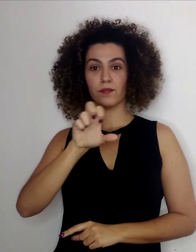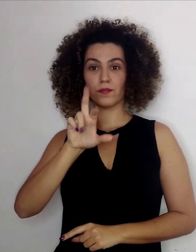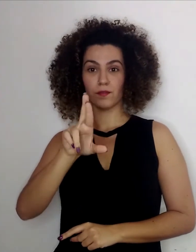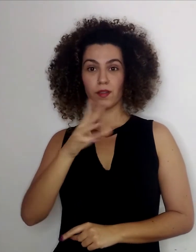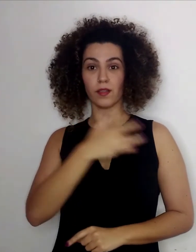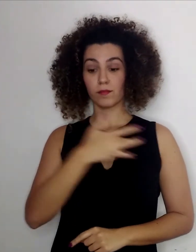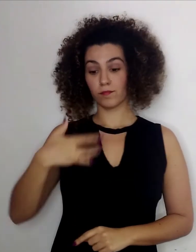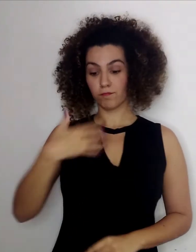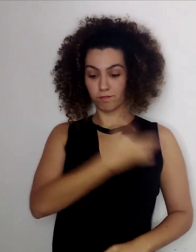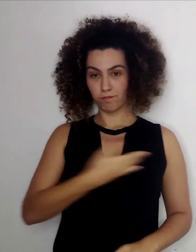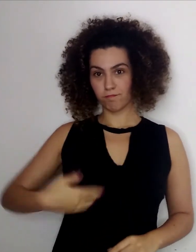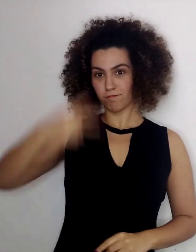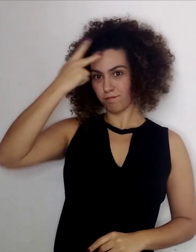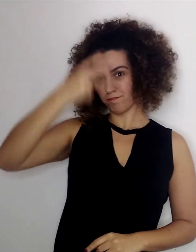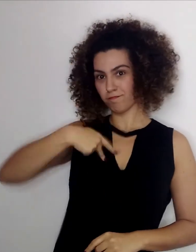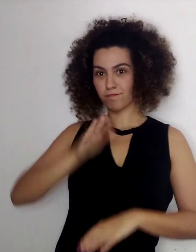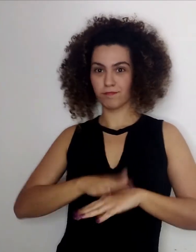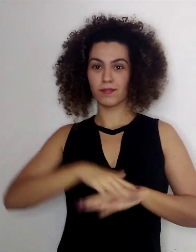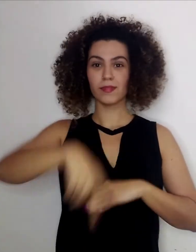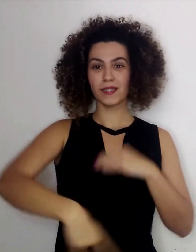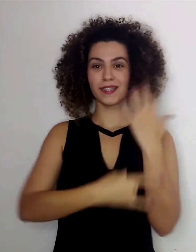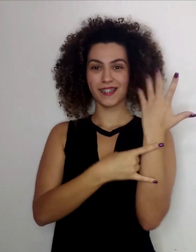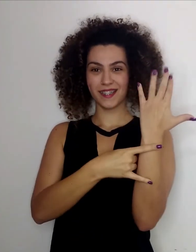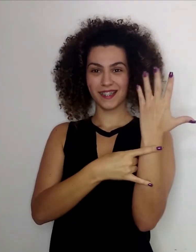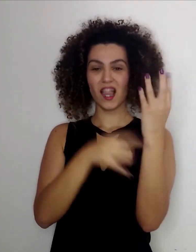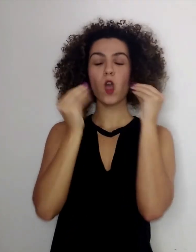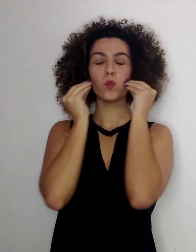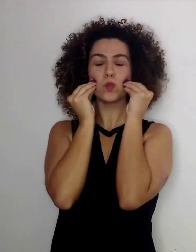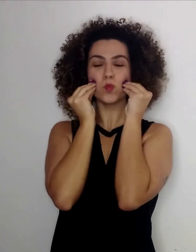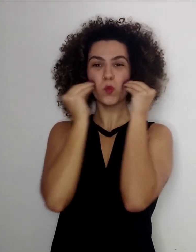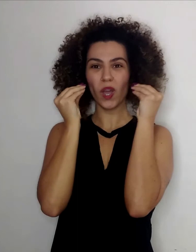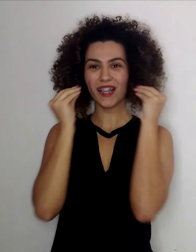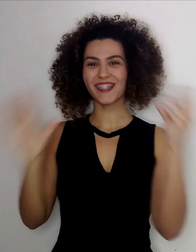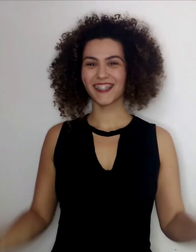e a autonomia aqui também da UTMG. Beijo!